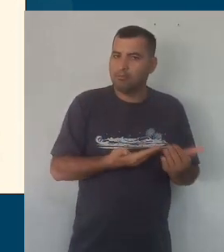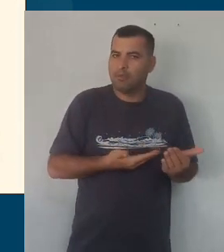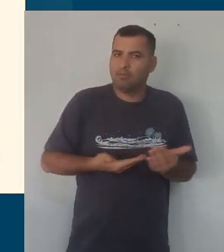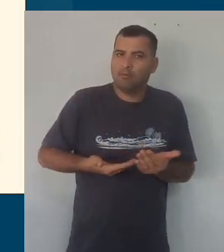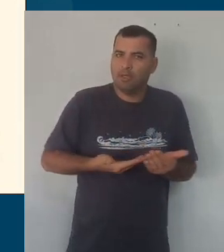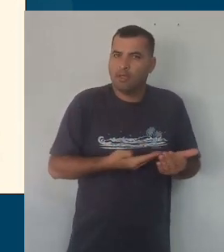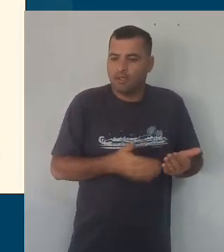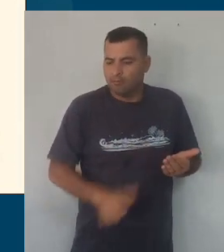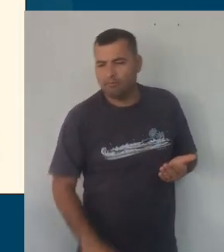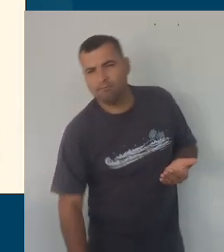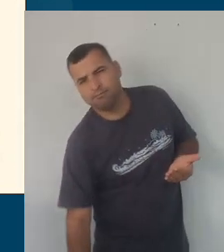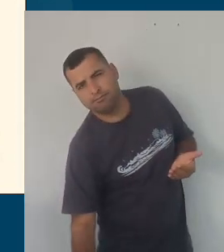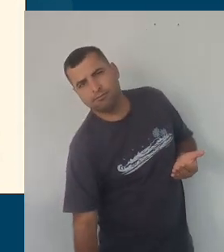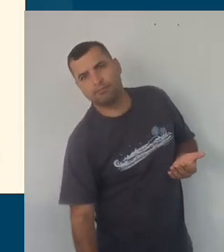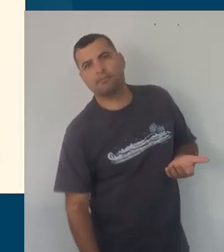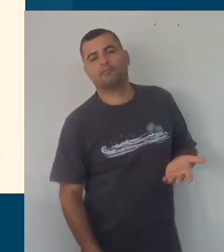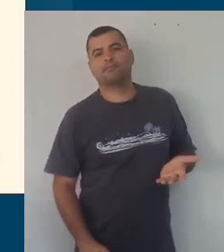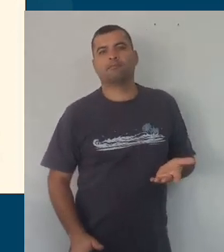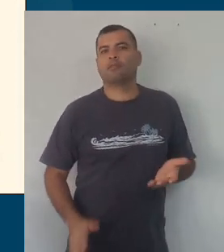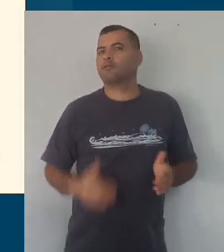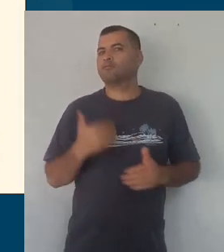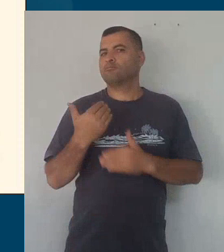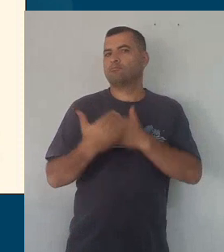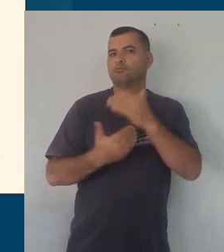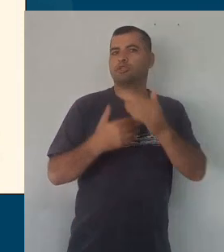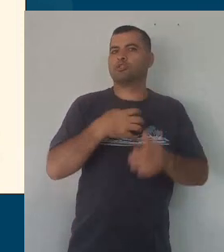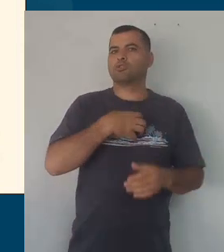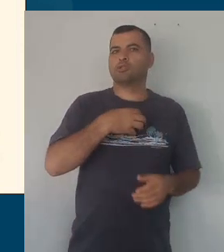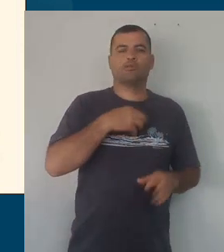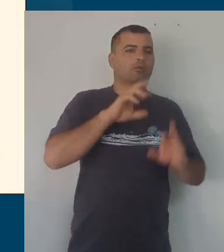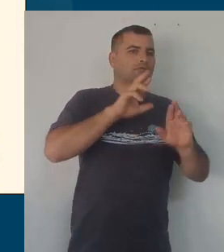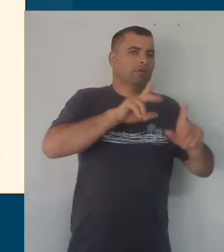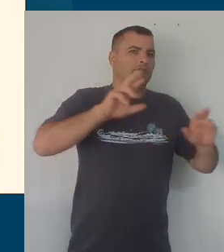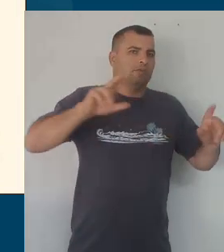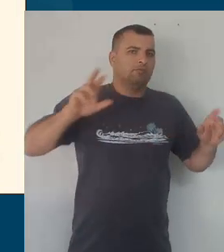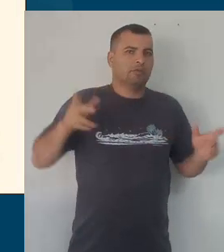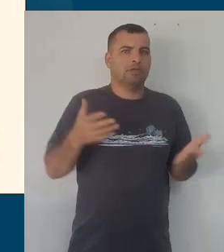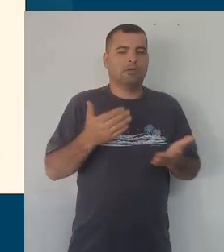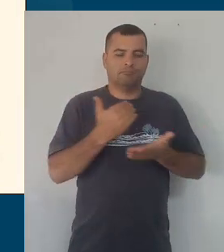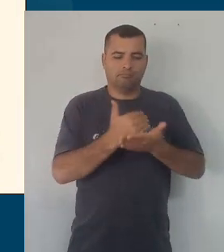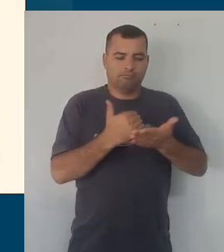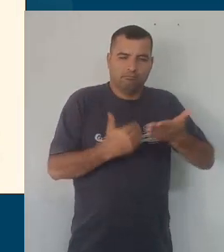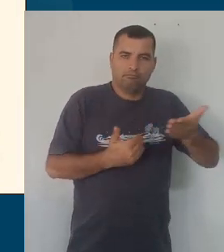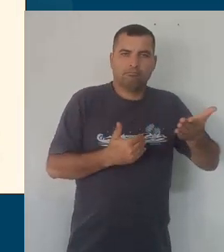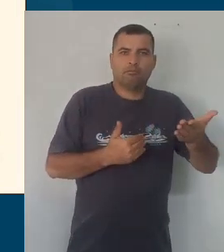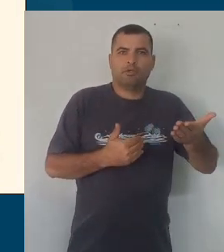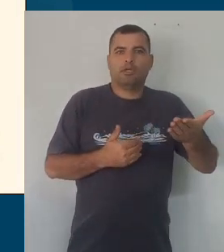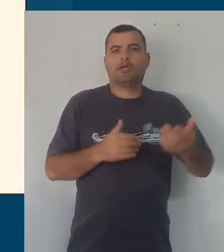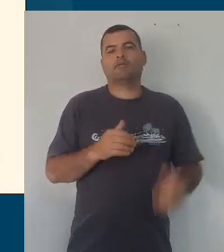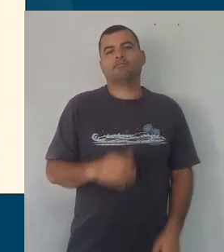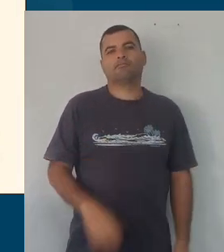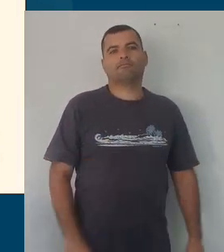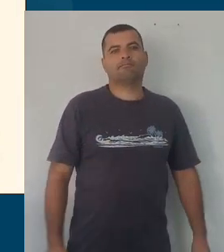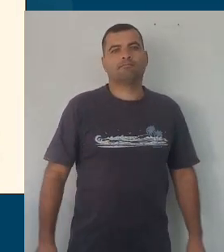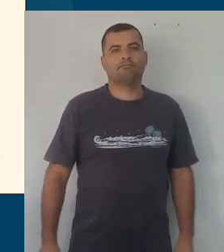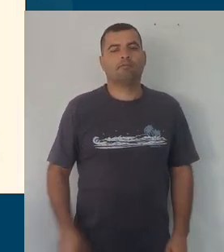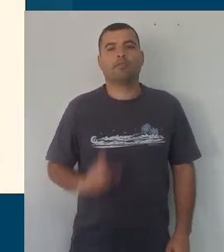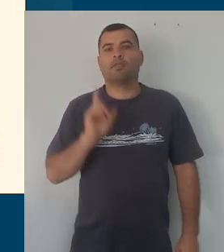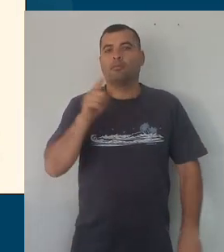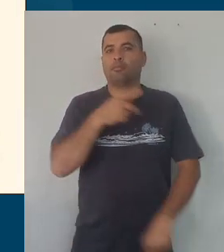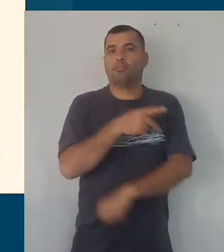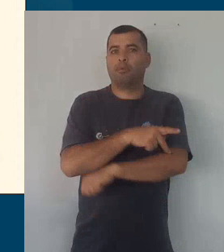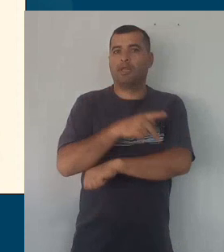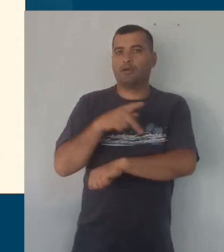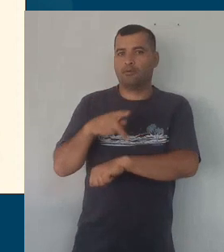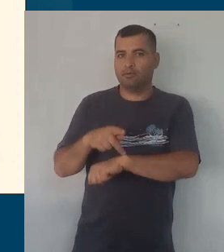das crianças pequenas e bem pequenas e os diferentes formas e tipos de registros avaliativos, terminando com a articulação